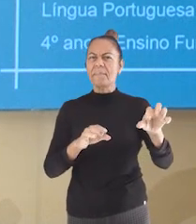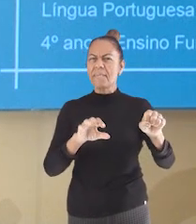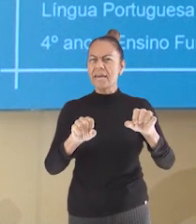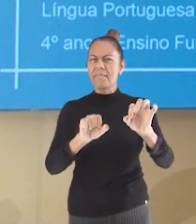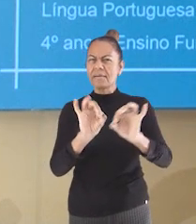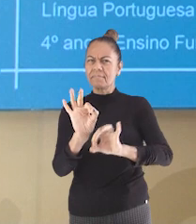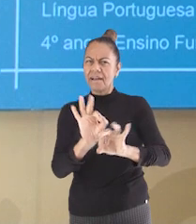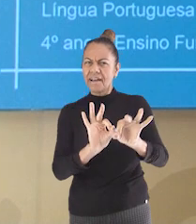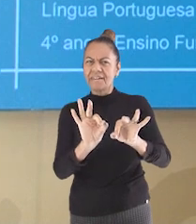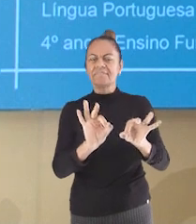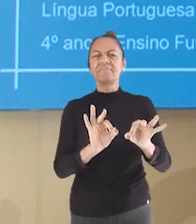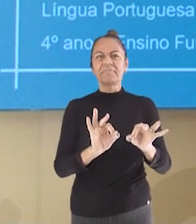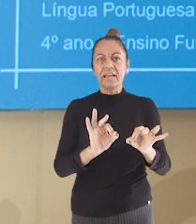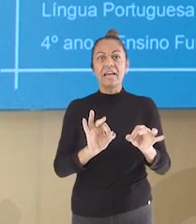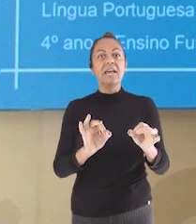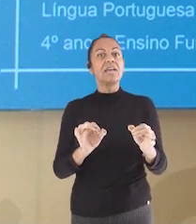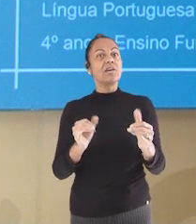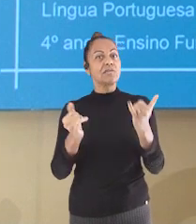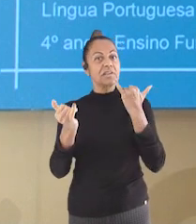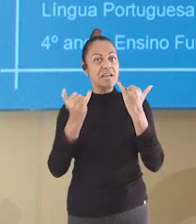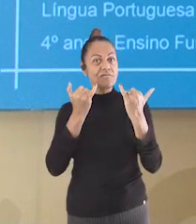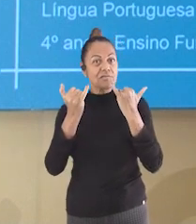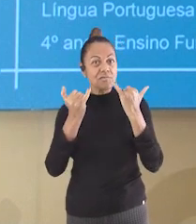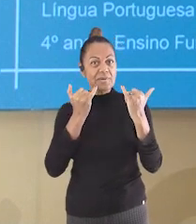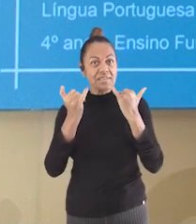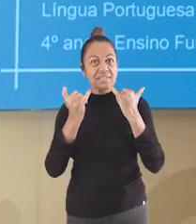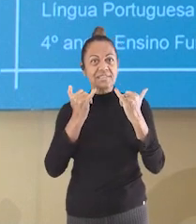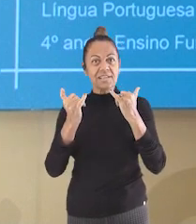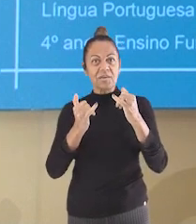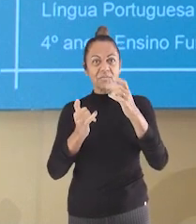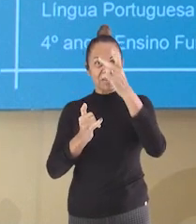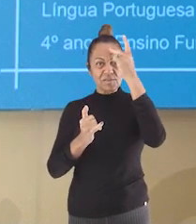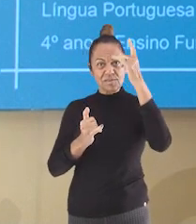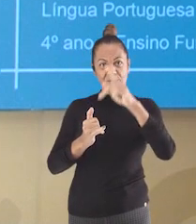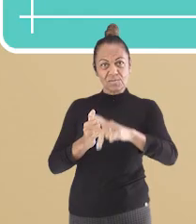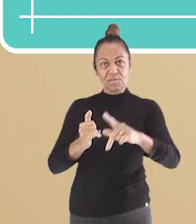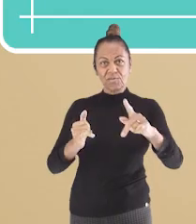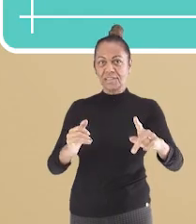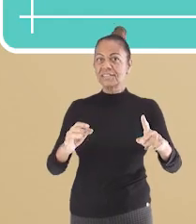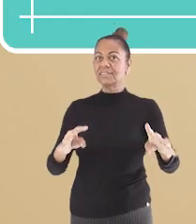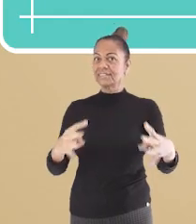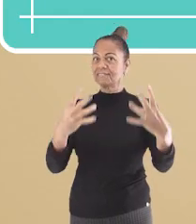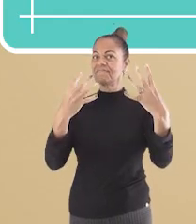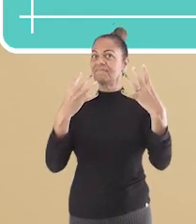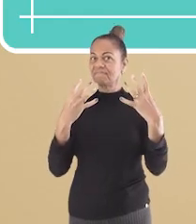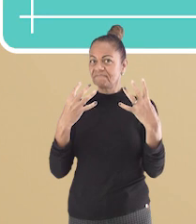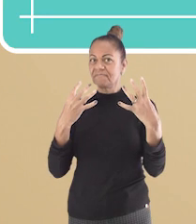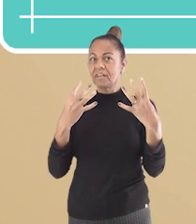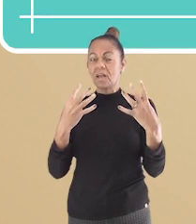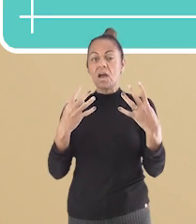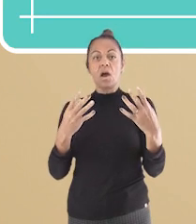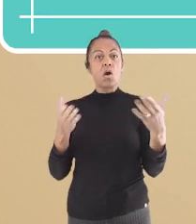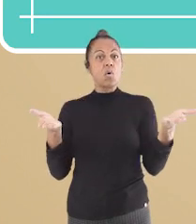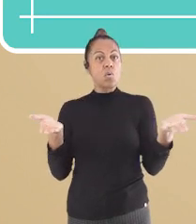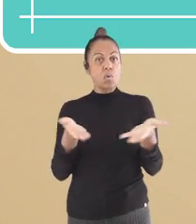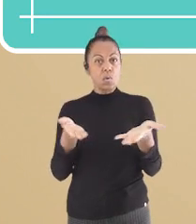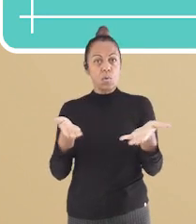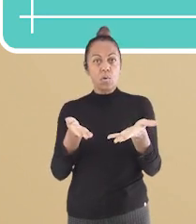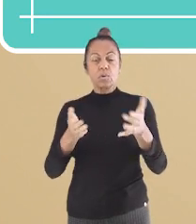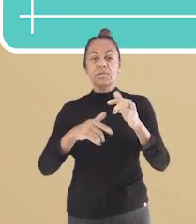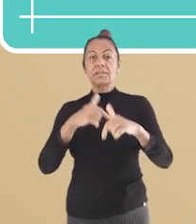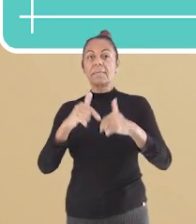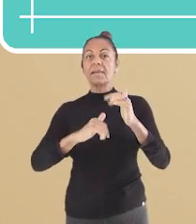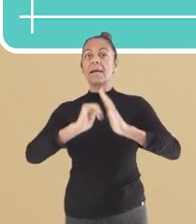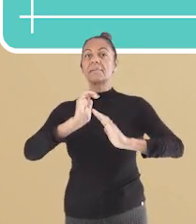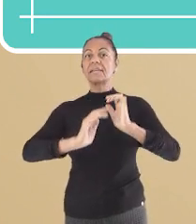um recado para os professores. Precisamos de caderno, lápis e borracha. Caros colegas, a habilidade que